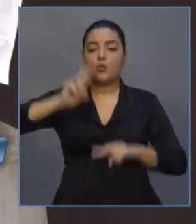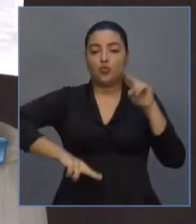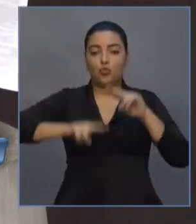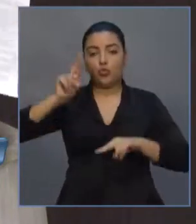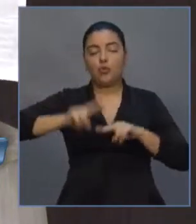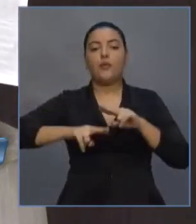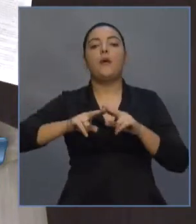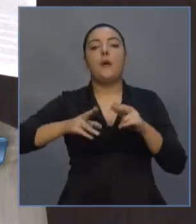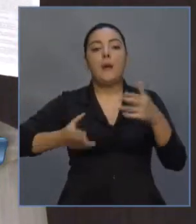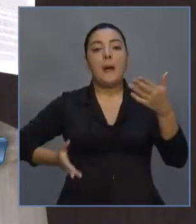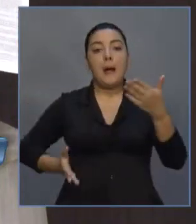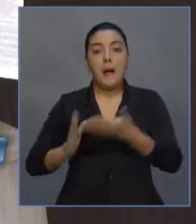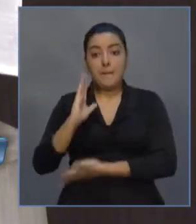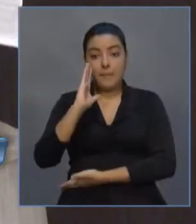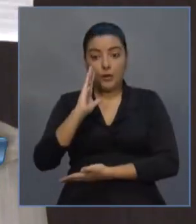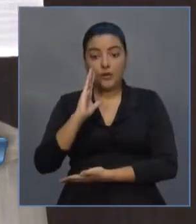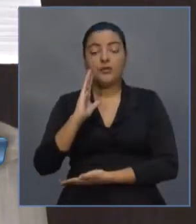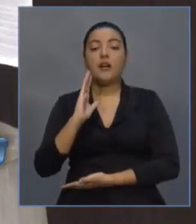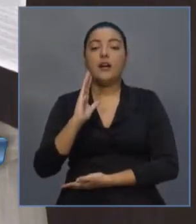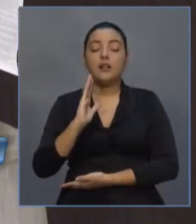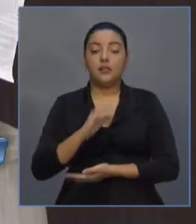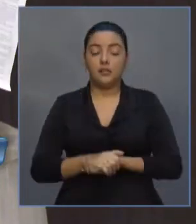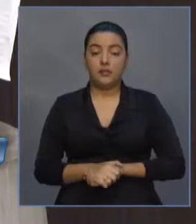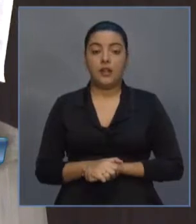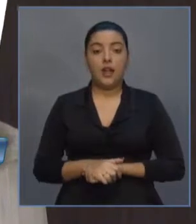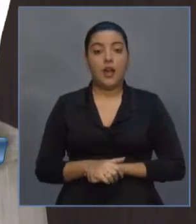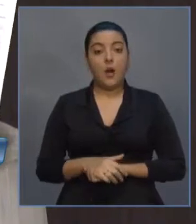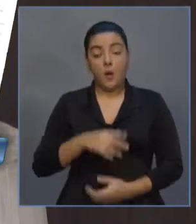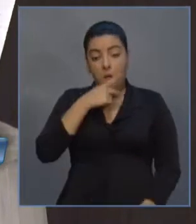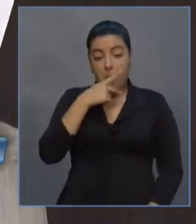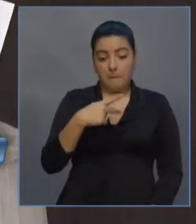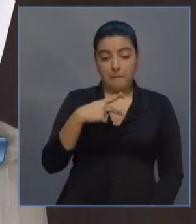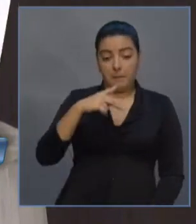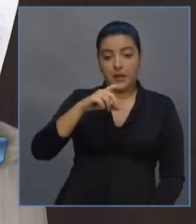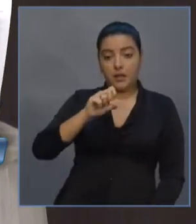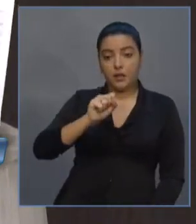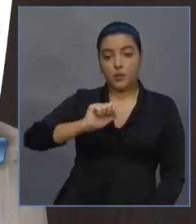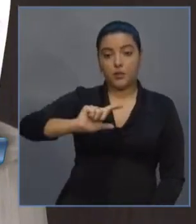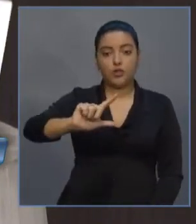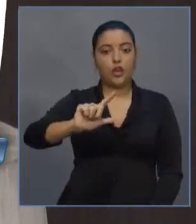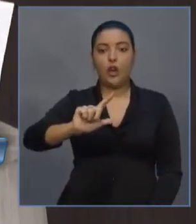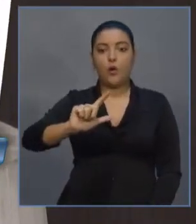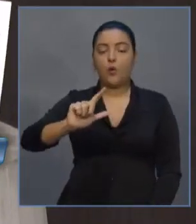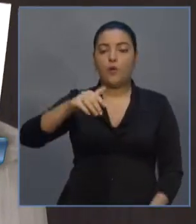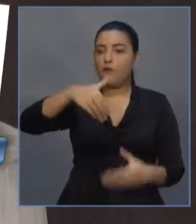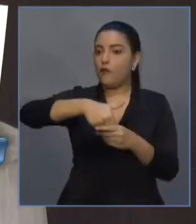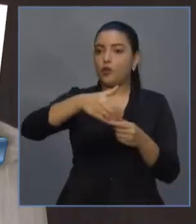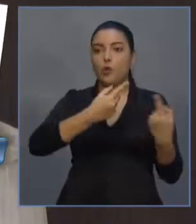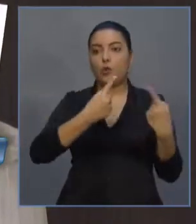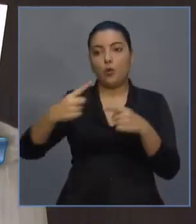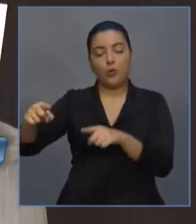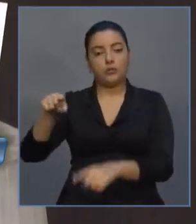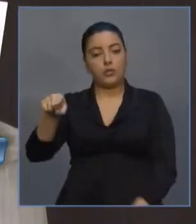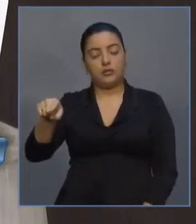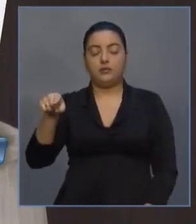contrário do mandato do PSOL, que estava sendo exercido com muito bril pelo deputado Nestor Bezerra,